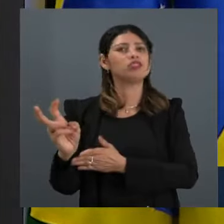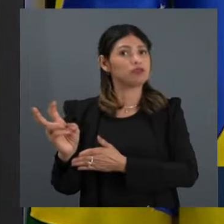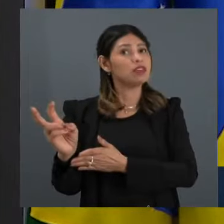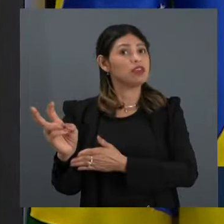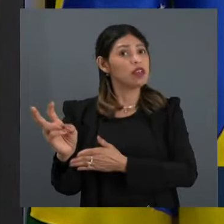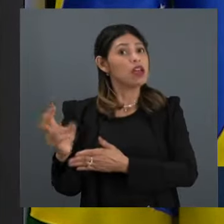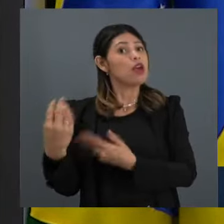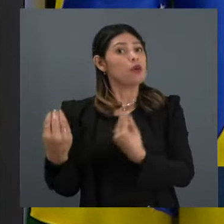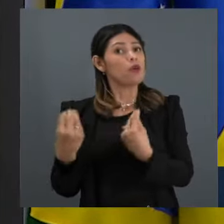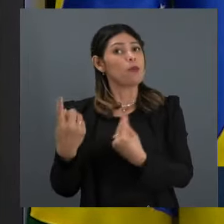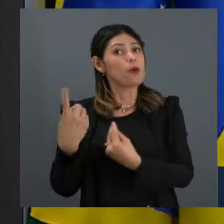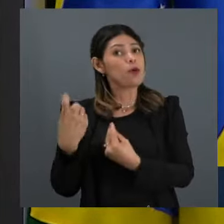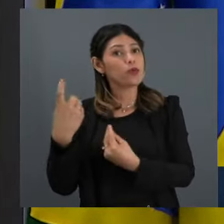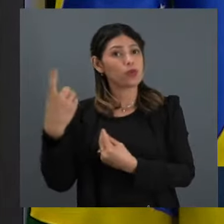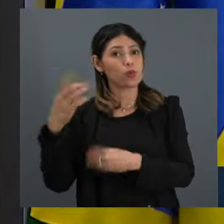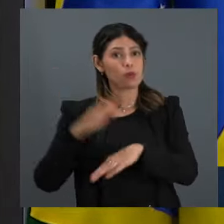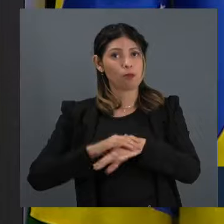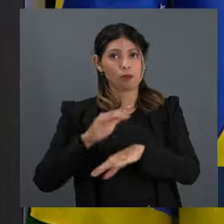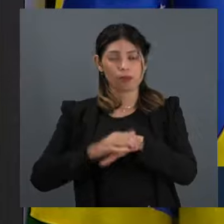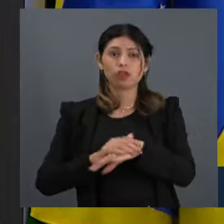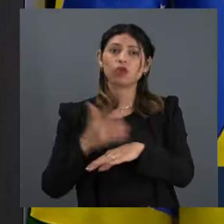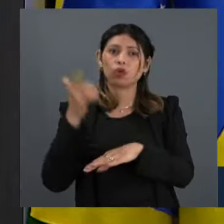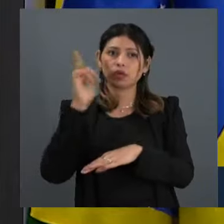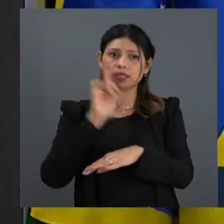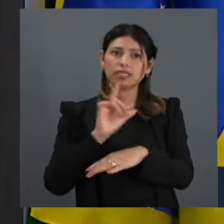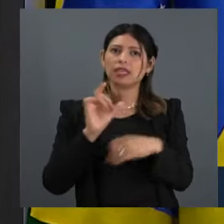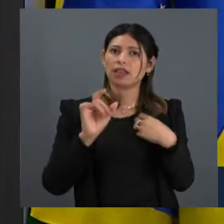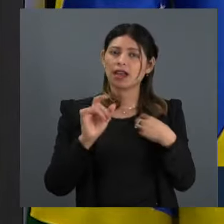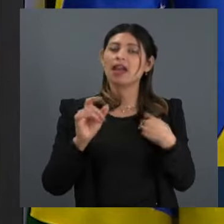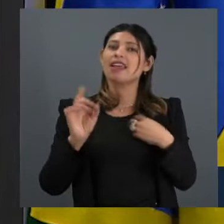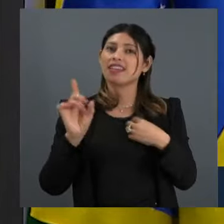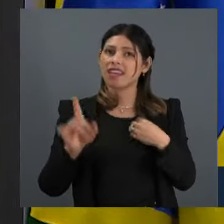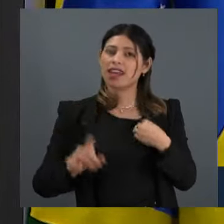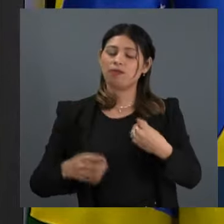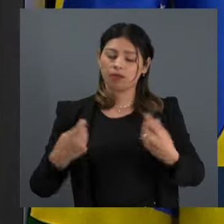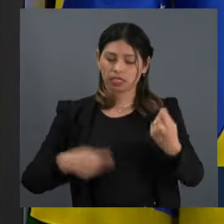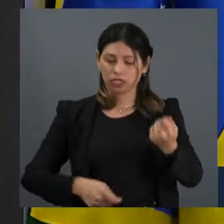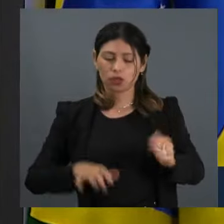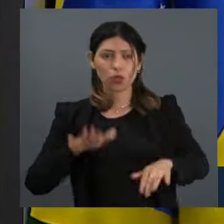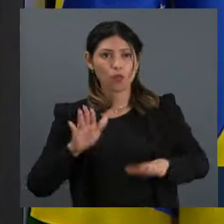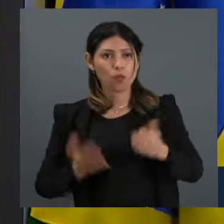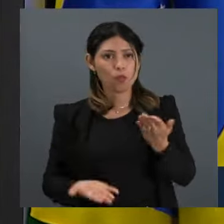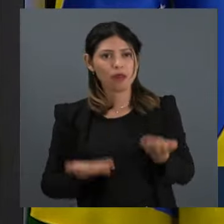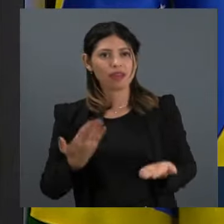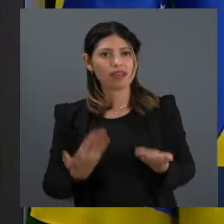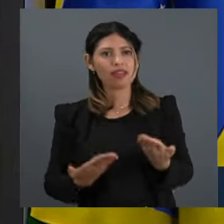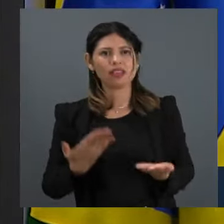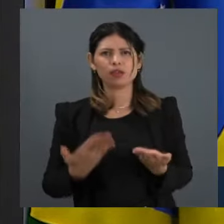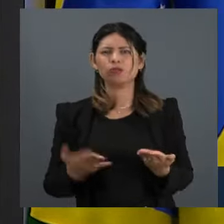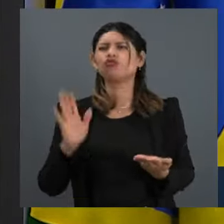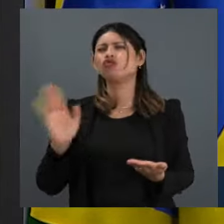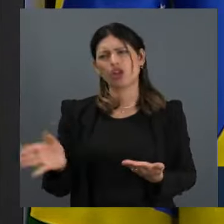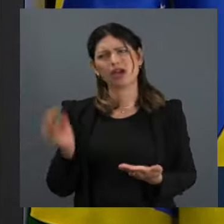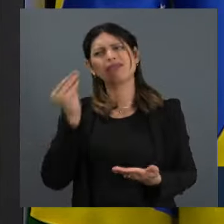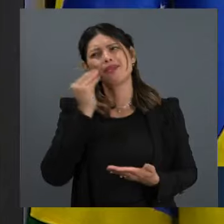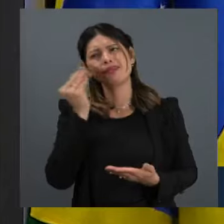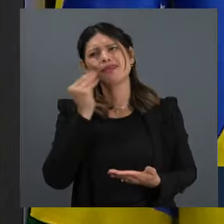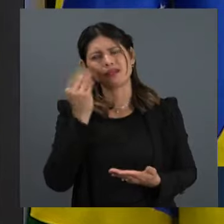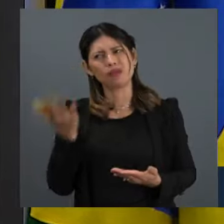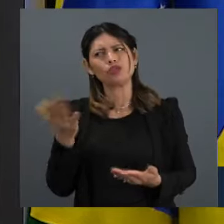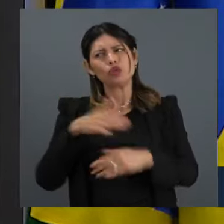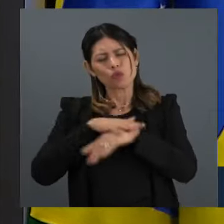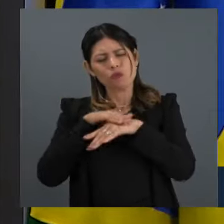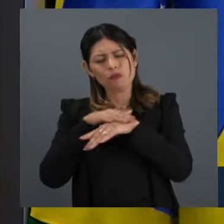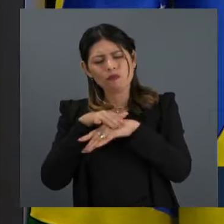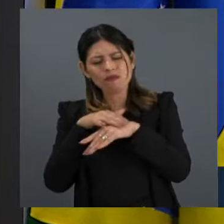única coisa que nós podemos fazer para o reequilíbrio entre os poderes. já foi tentado de tudo, conversa, tudo, está faltando